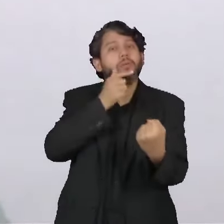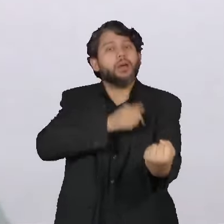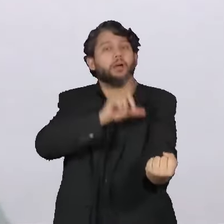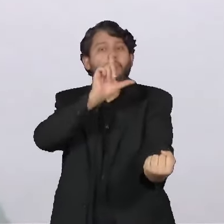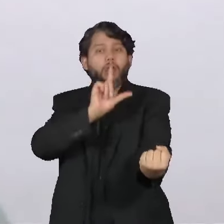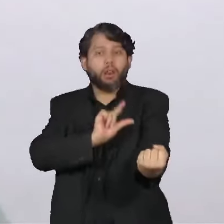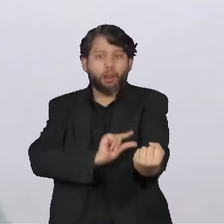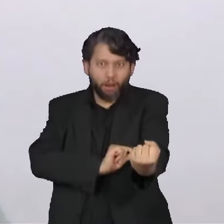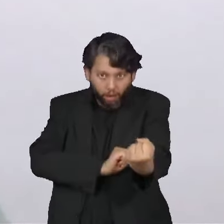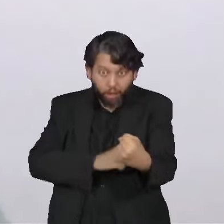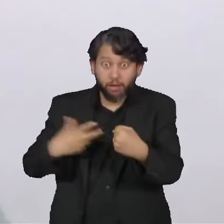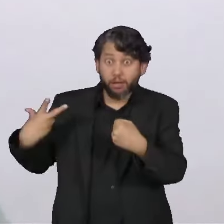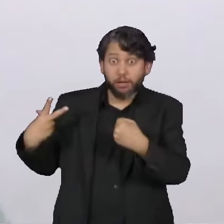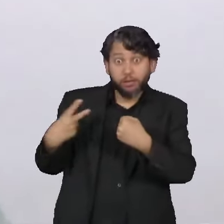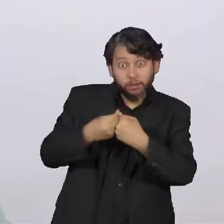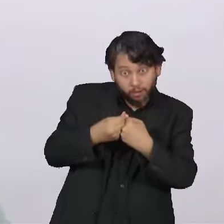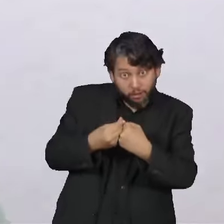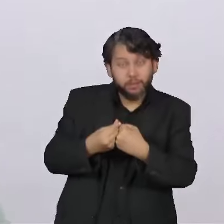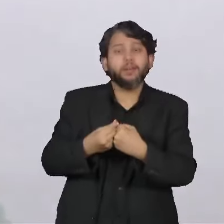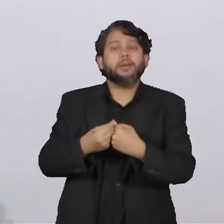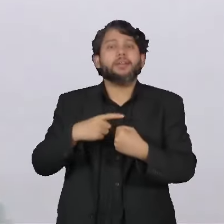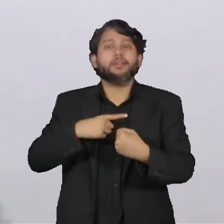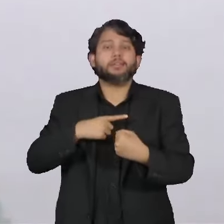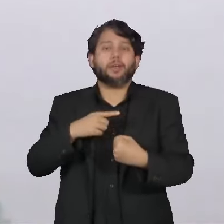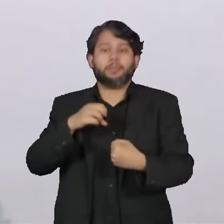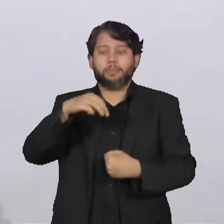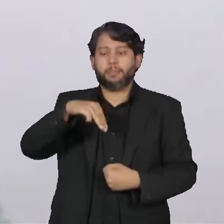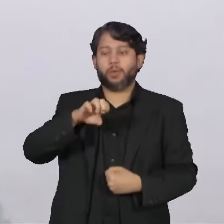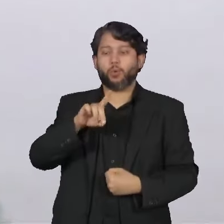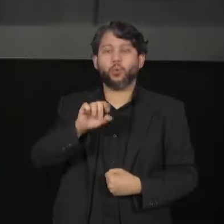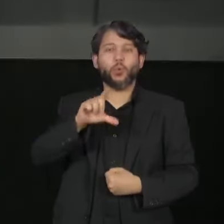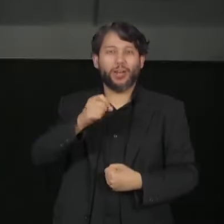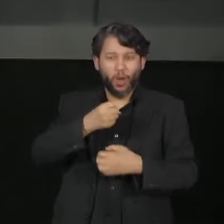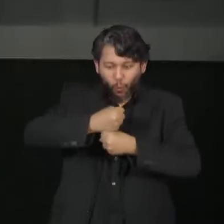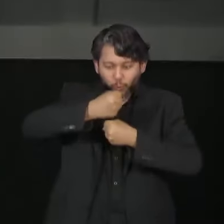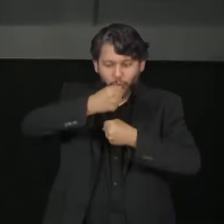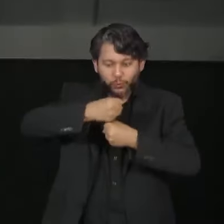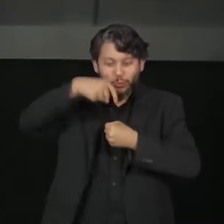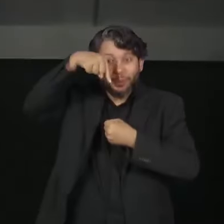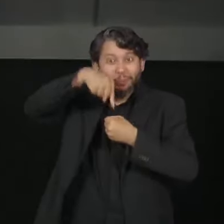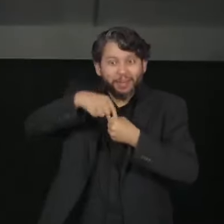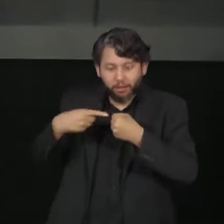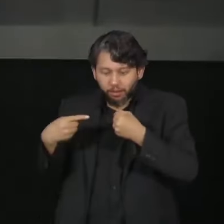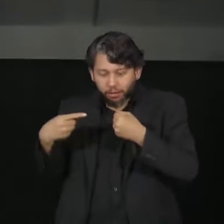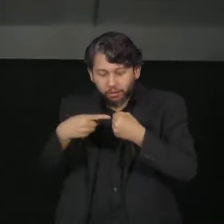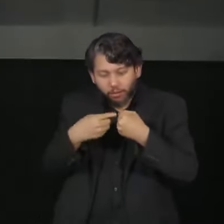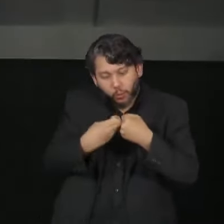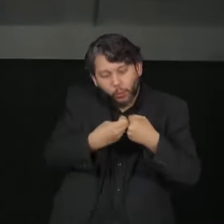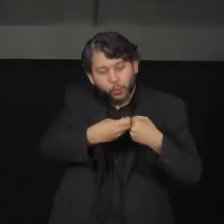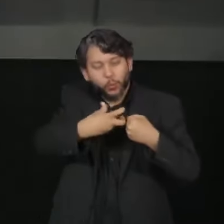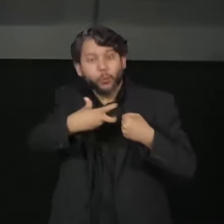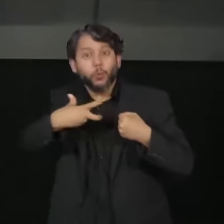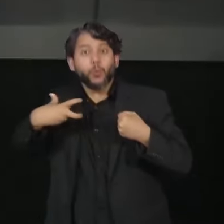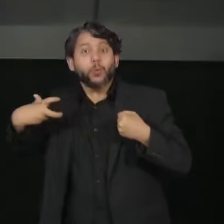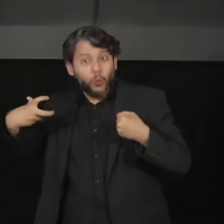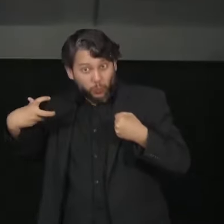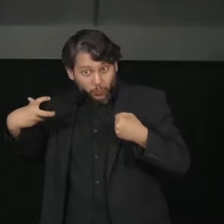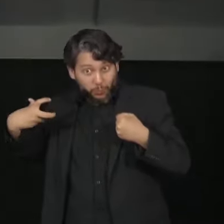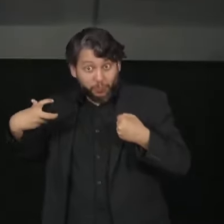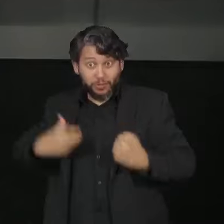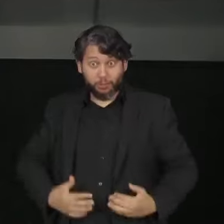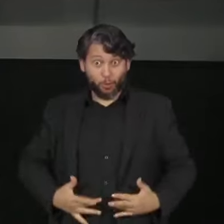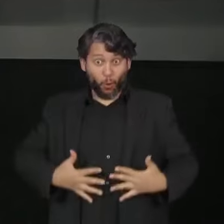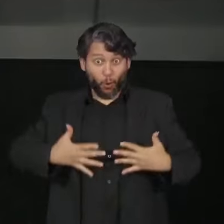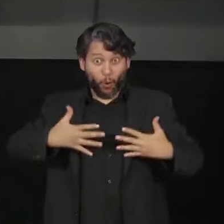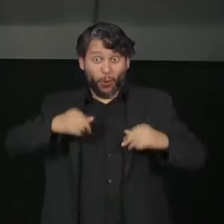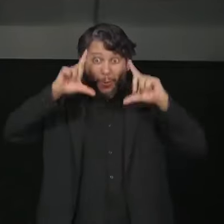hemoglobina, que é produzida dentro da medula óssea, que é o nosso tutano do osso. Então, nós trocamos a produção